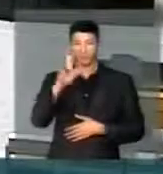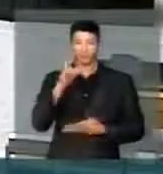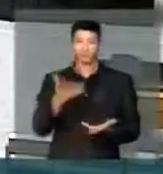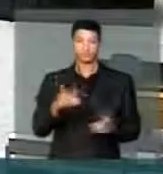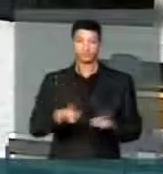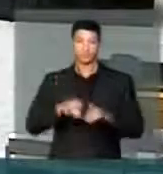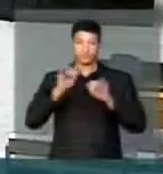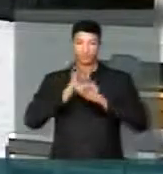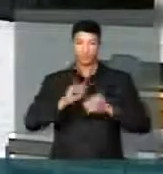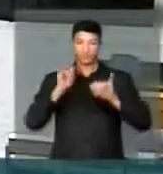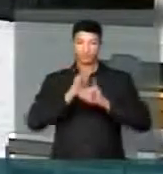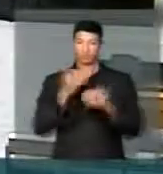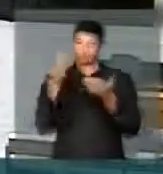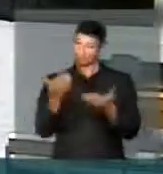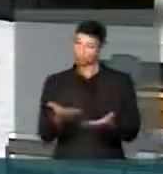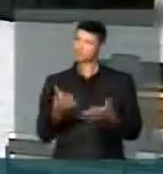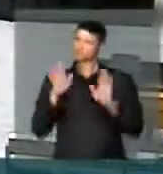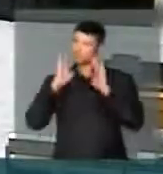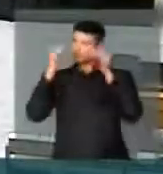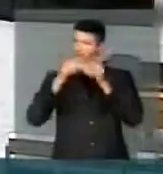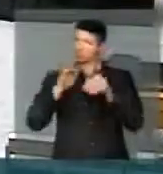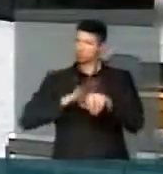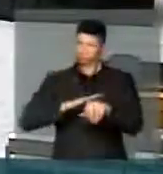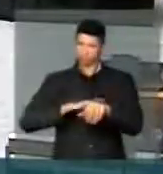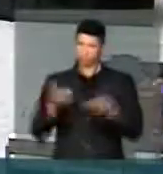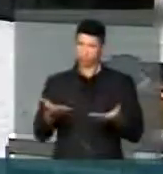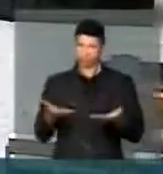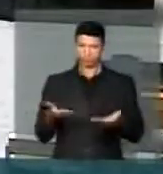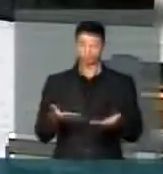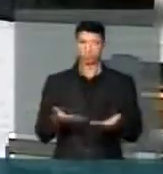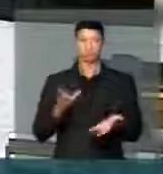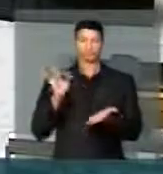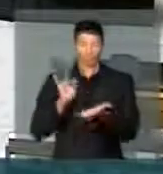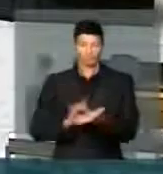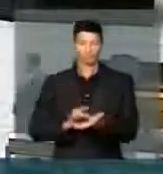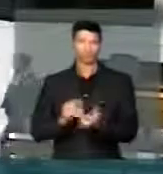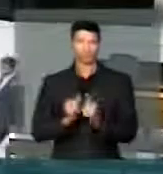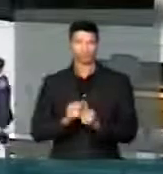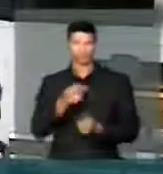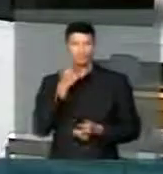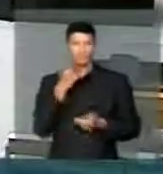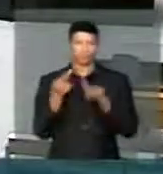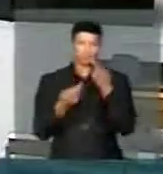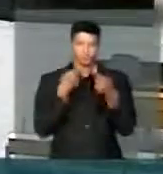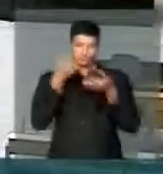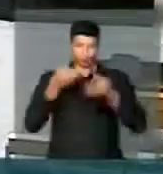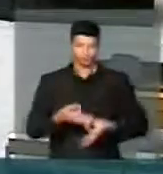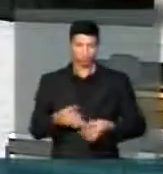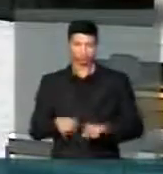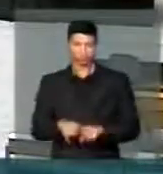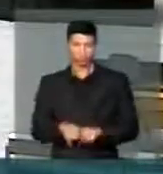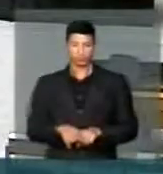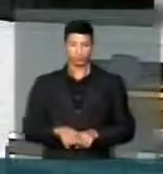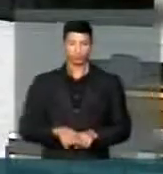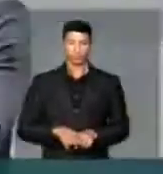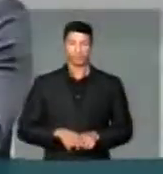E dizer que V. Exª contempla nesse momento, e V. Exª com suas palavras, contempla